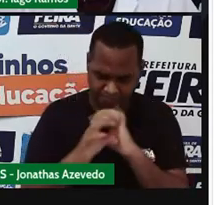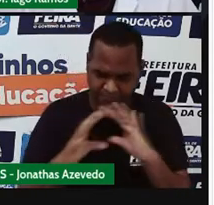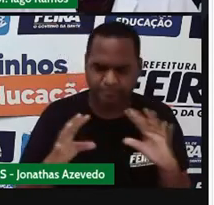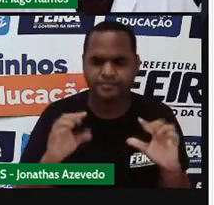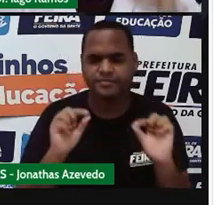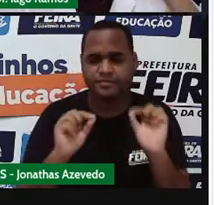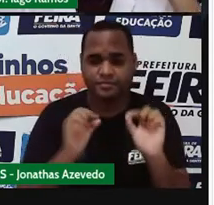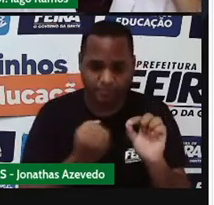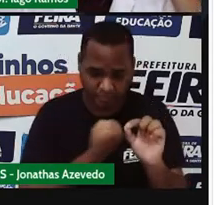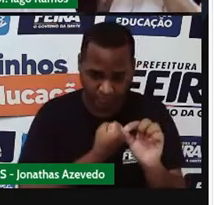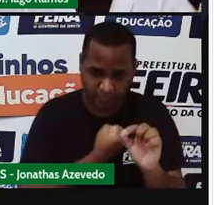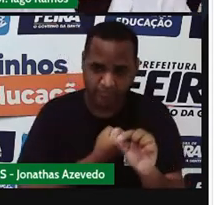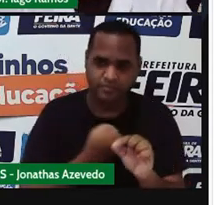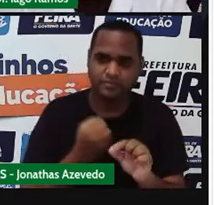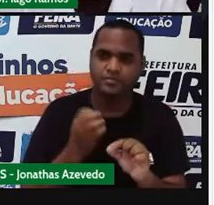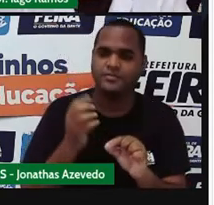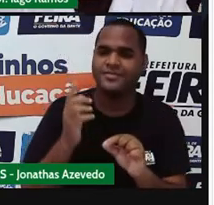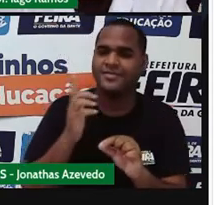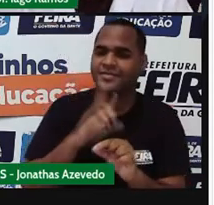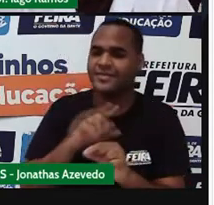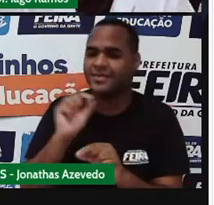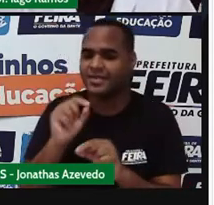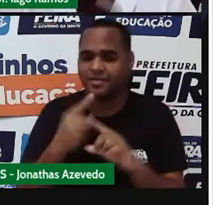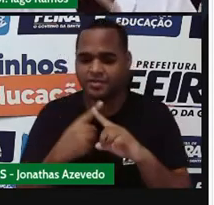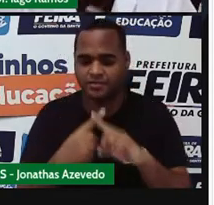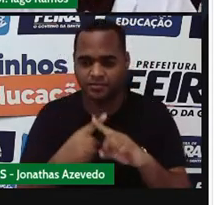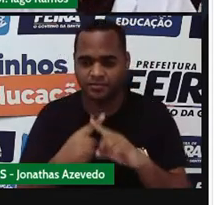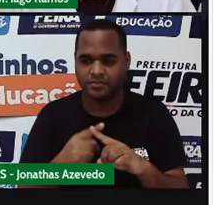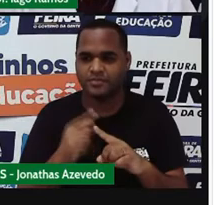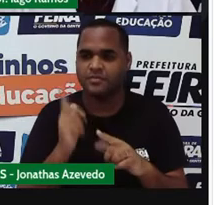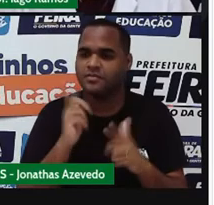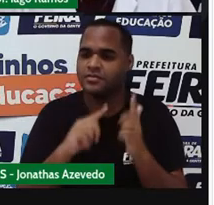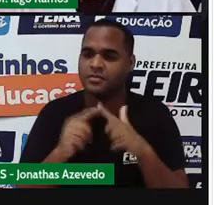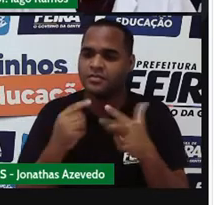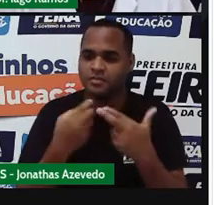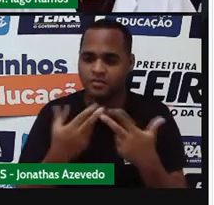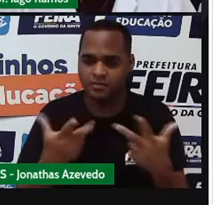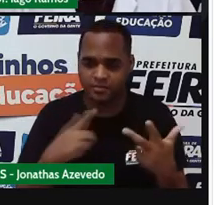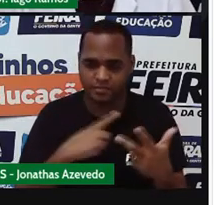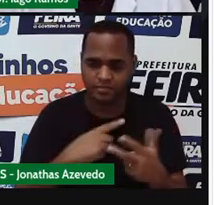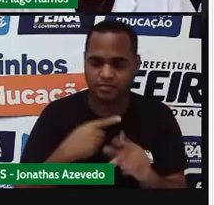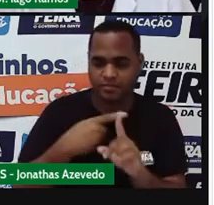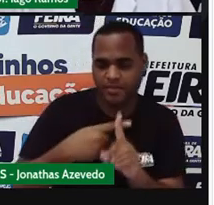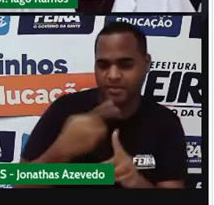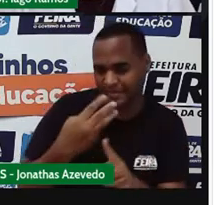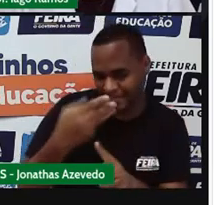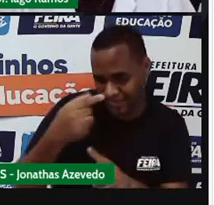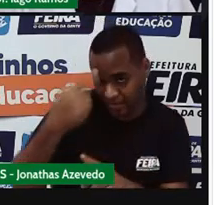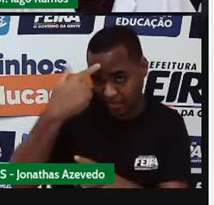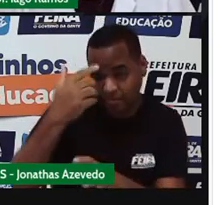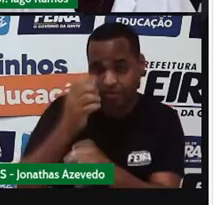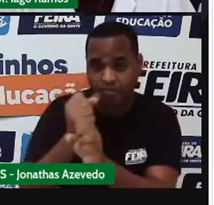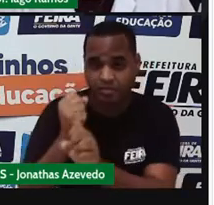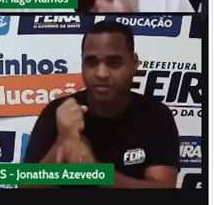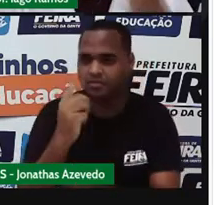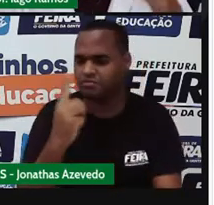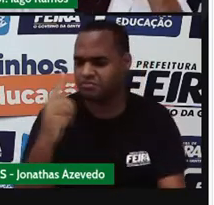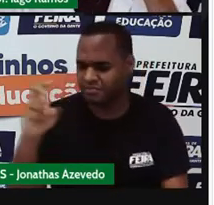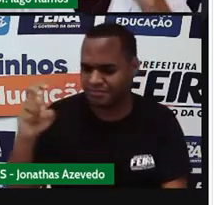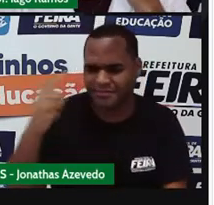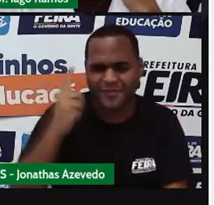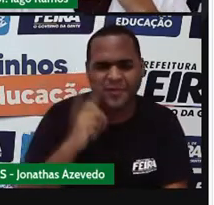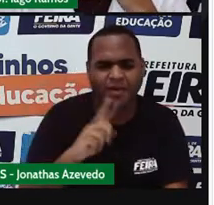número que vai no lugar do X, que quando fizer mais 37 vai dar 115? Bom,